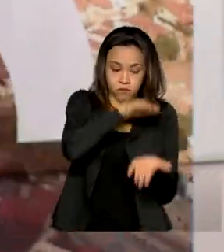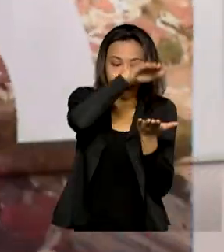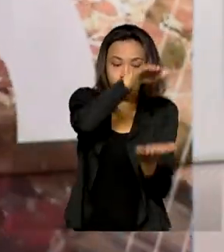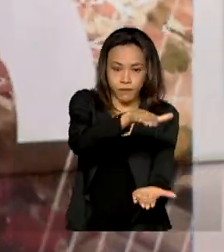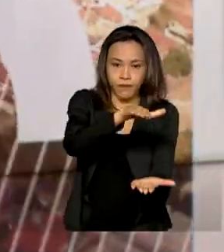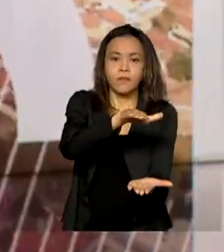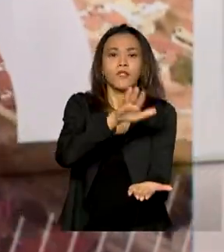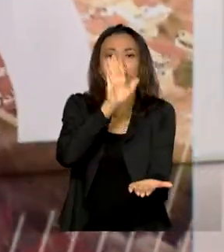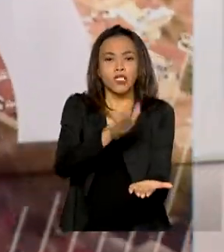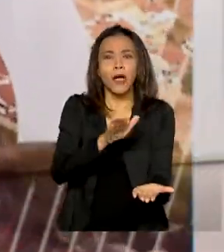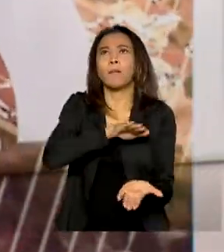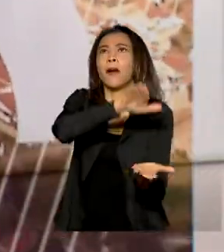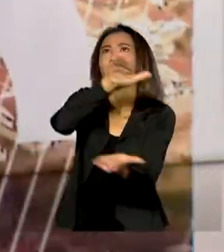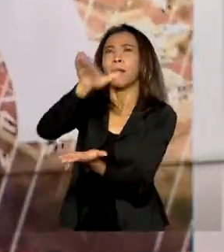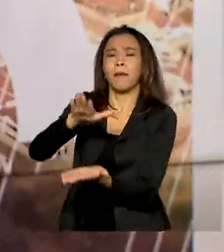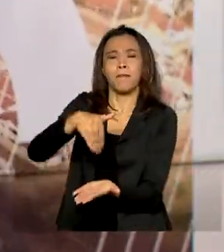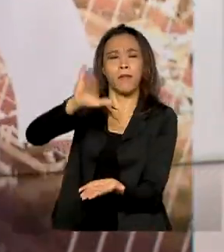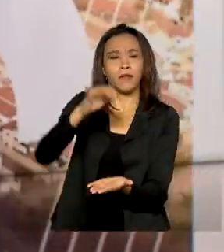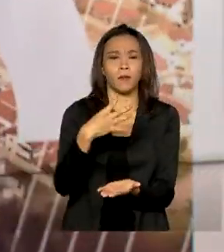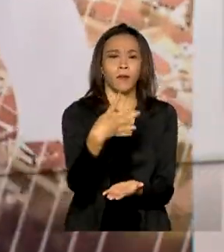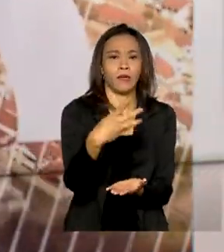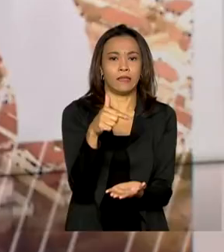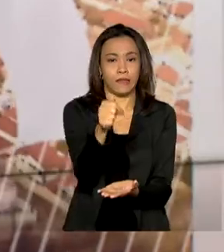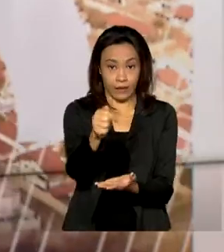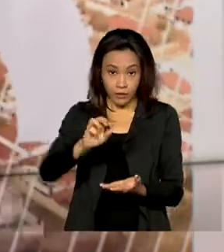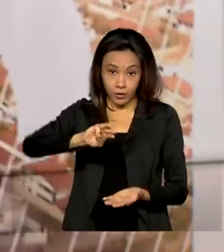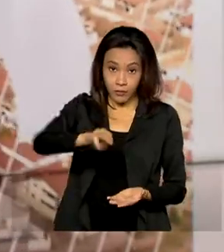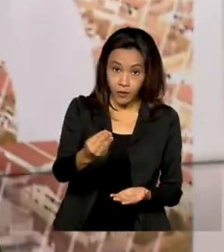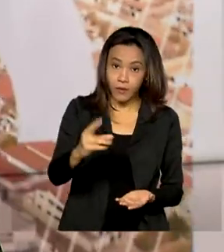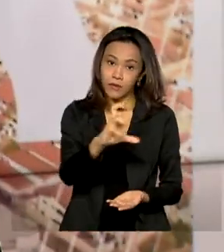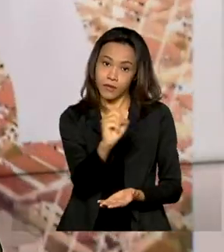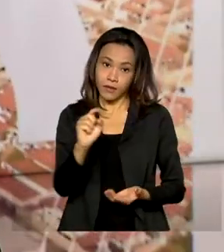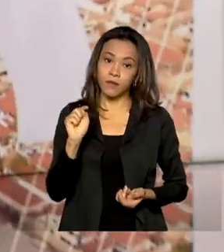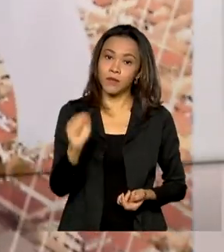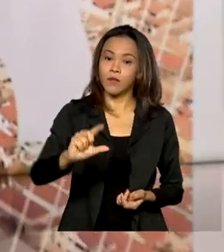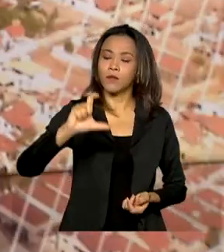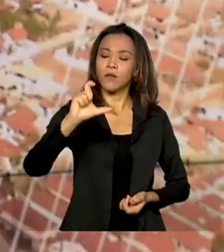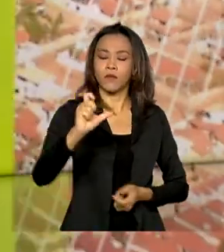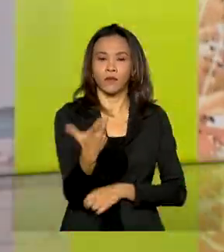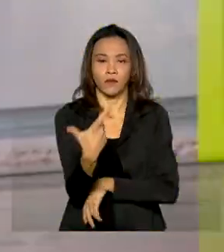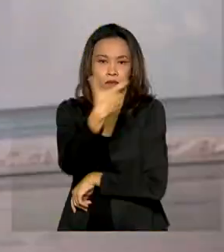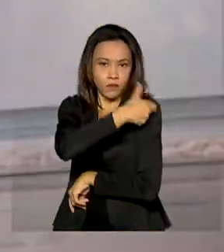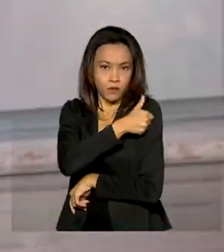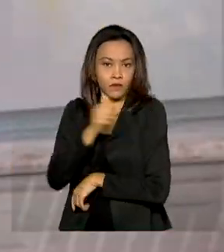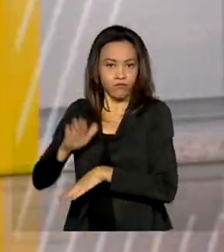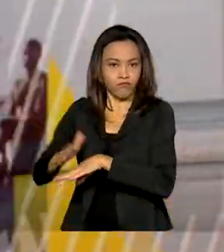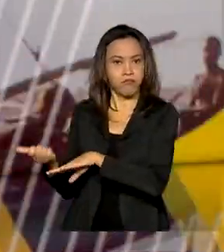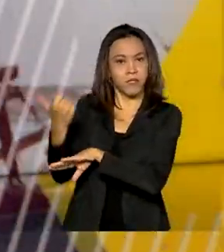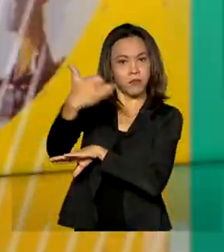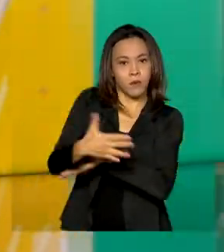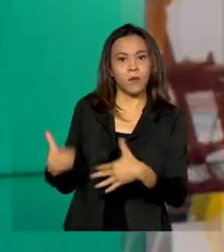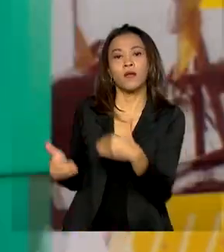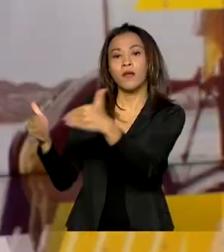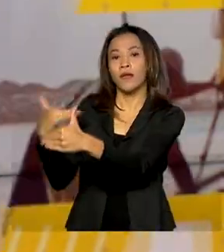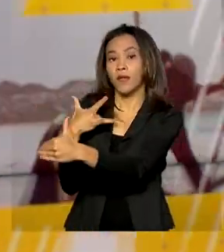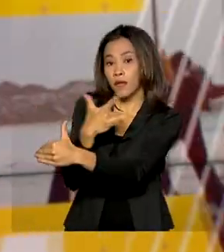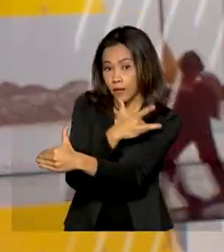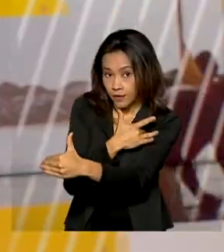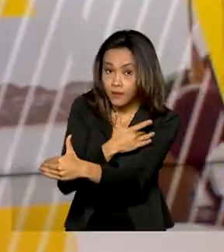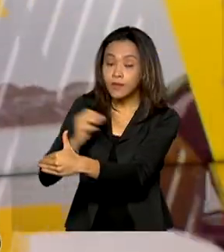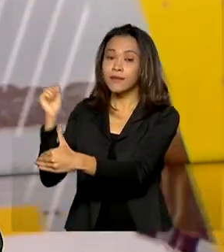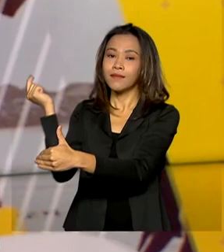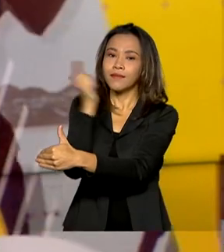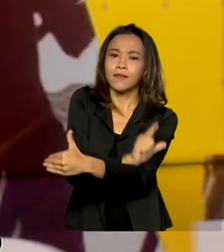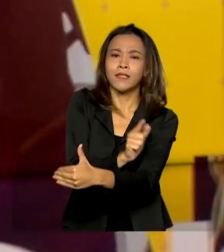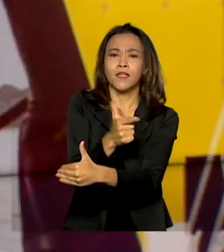foram destinadas a todo o país mais de 47 milhões e meio de doses de imunizantes, segundo o Ministério da Saúde, com o alcance